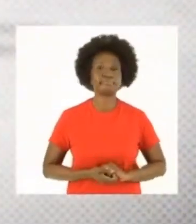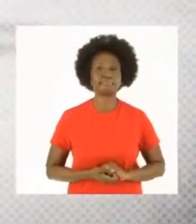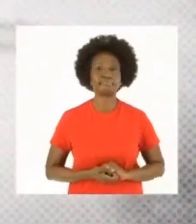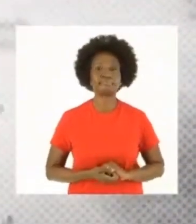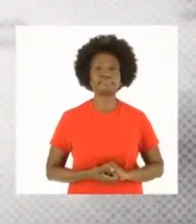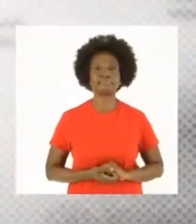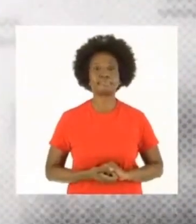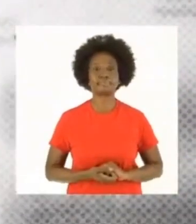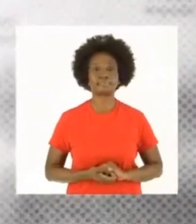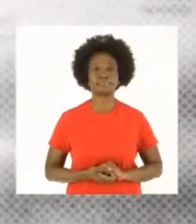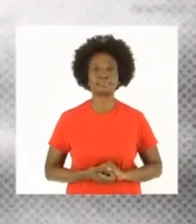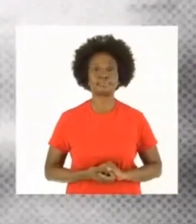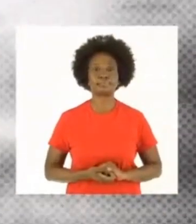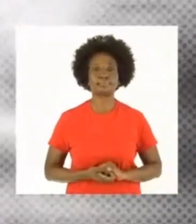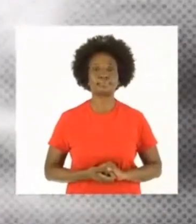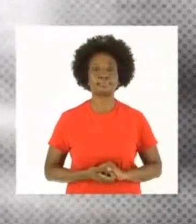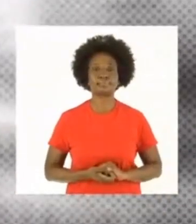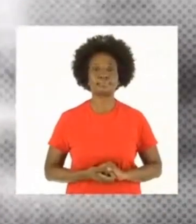meses